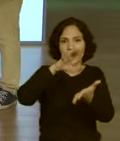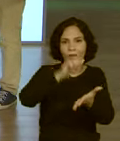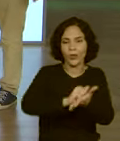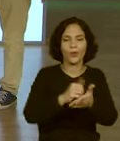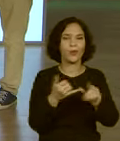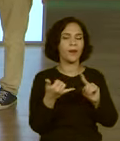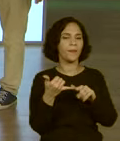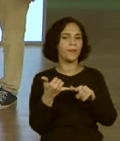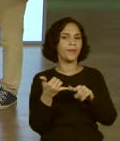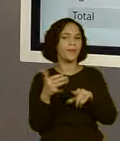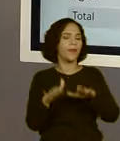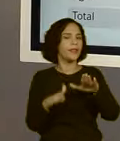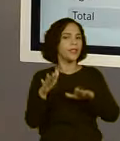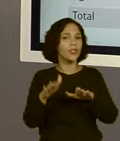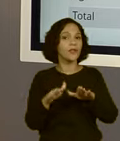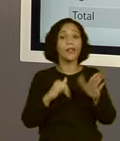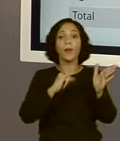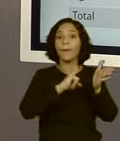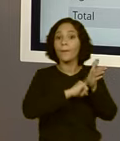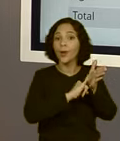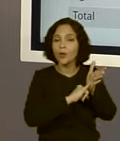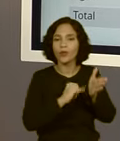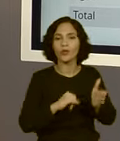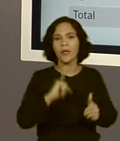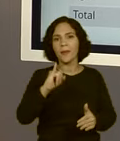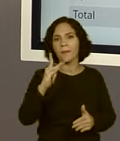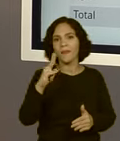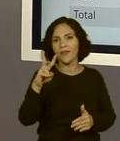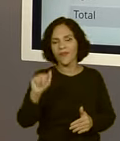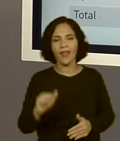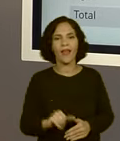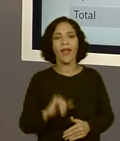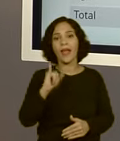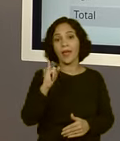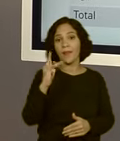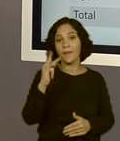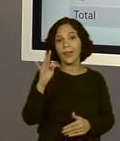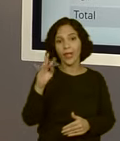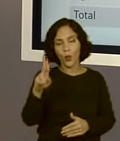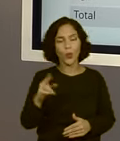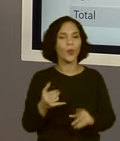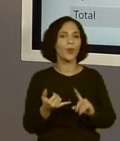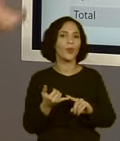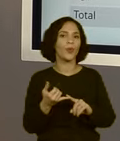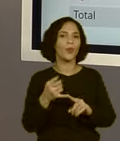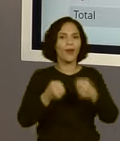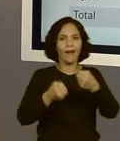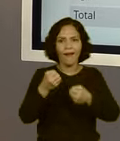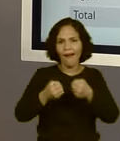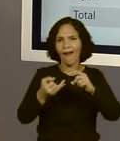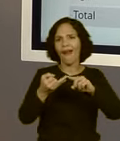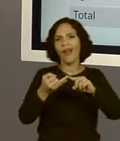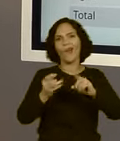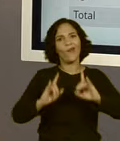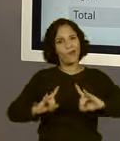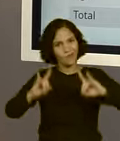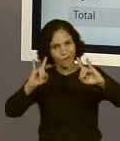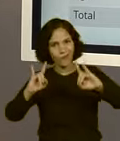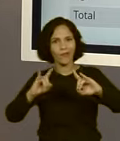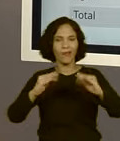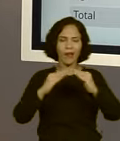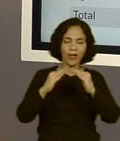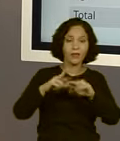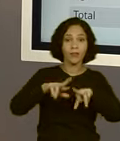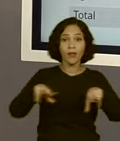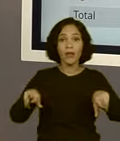tem que pagar impostos, IPVA, IPTU do imóvel, IPVA do veículo, que são alguns